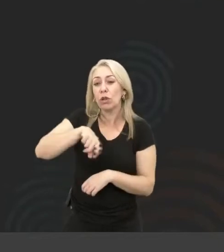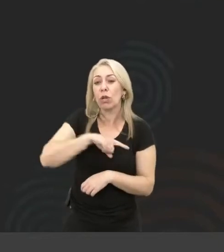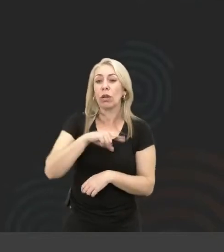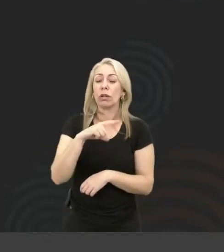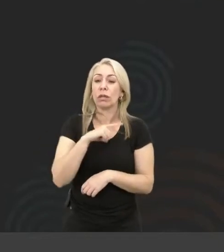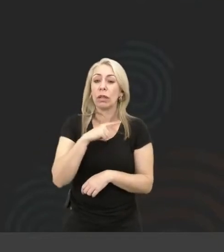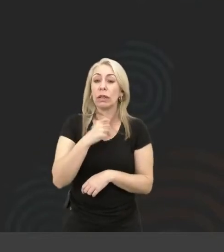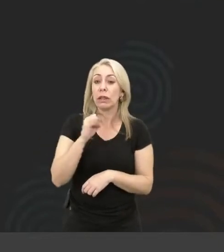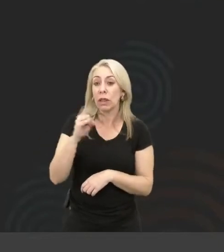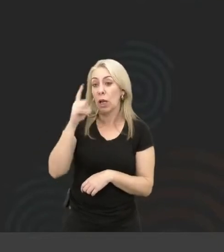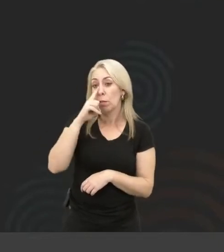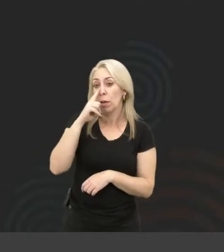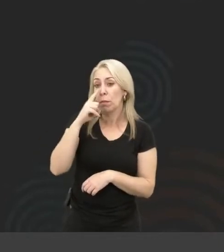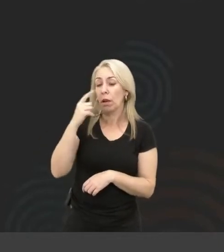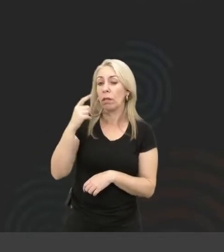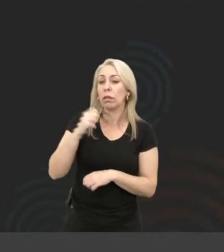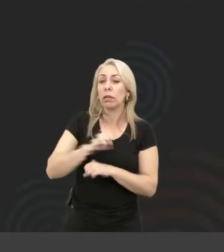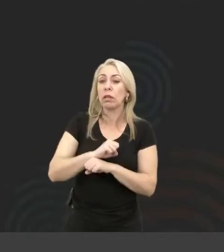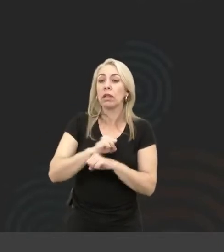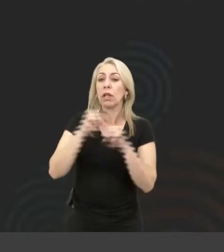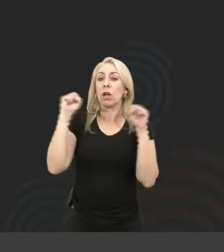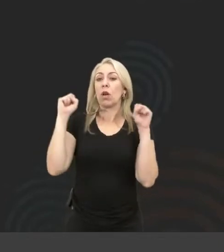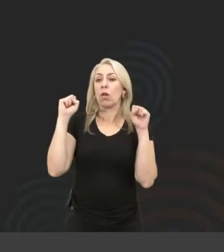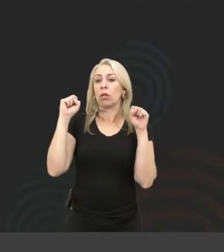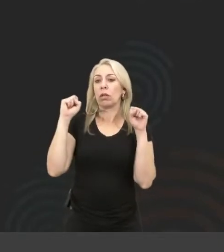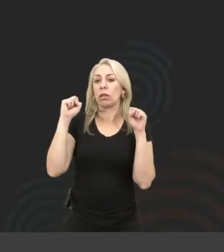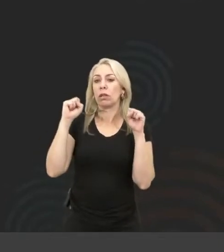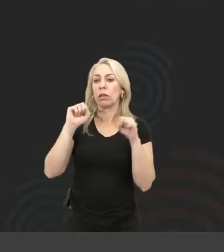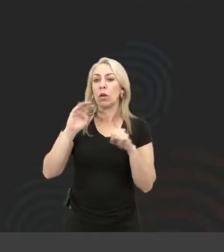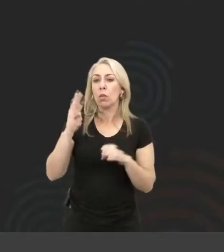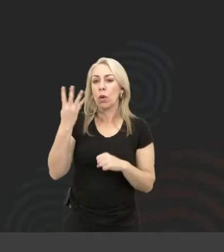volta, se minha mãe não acordasse quatro horas da manhã para me levar para a escola,